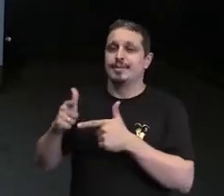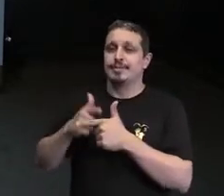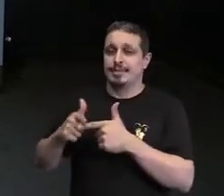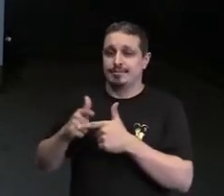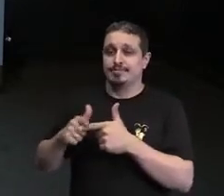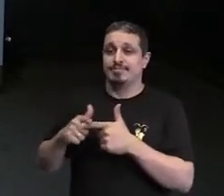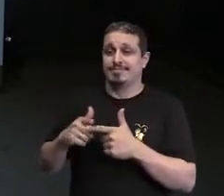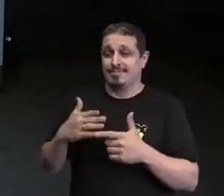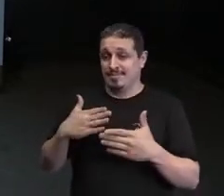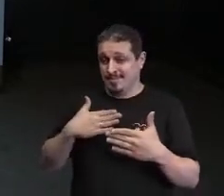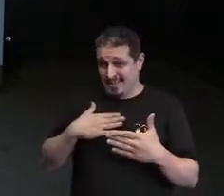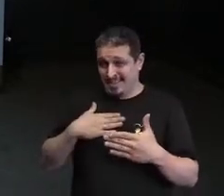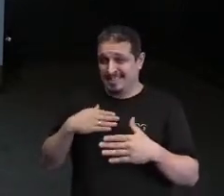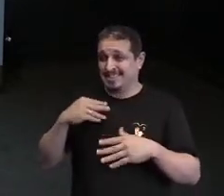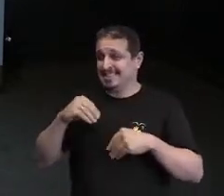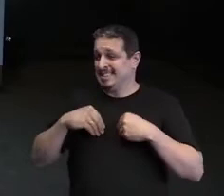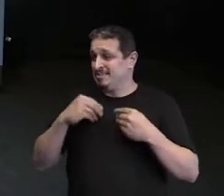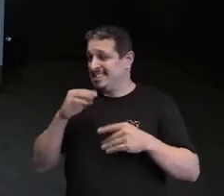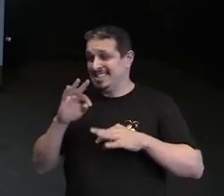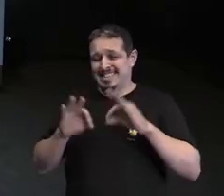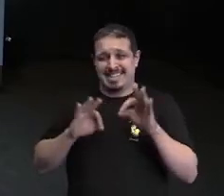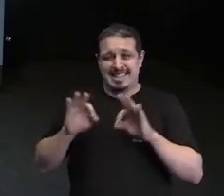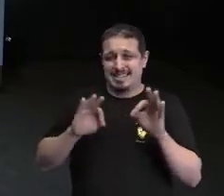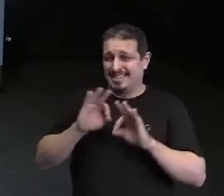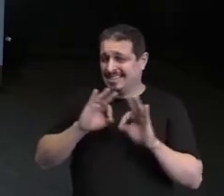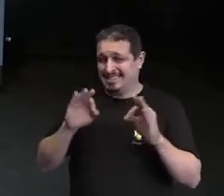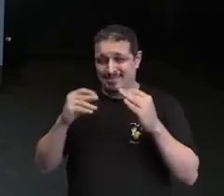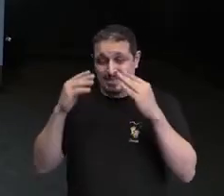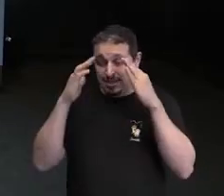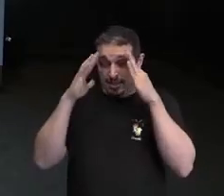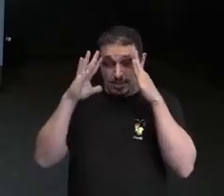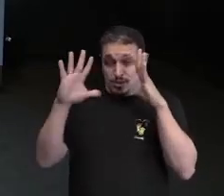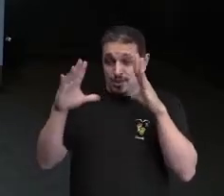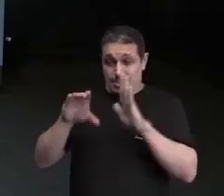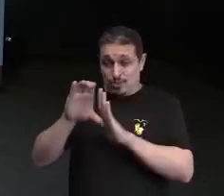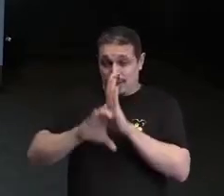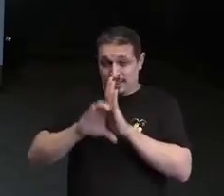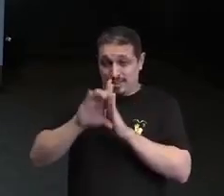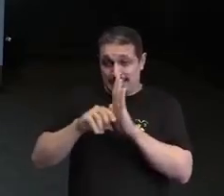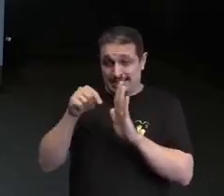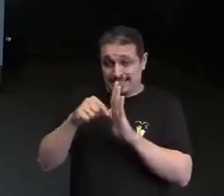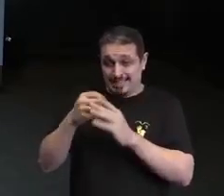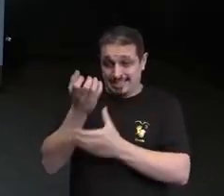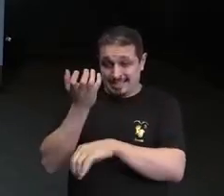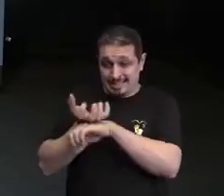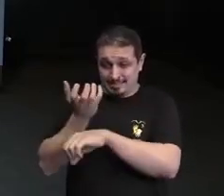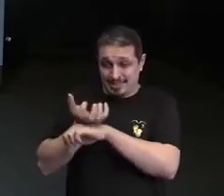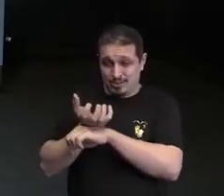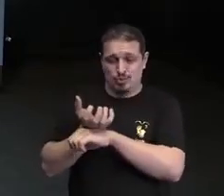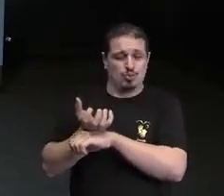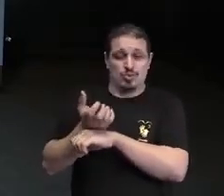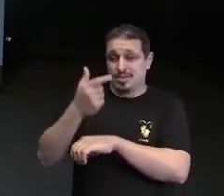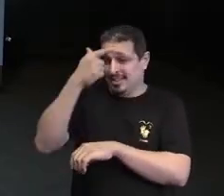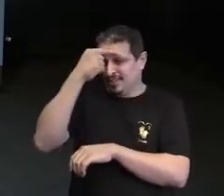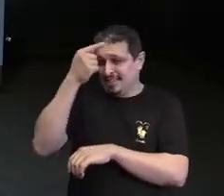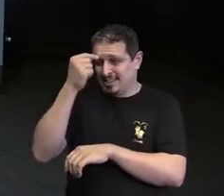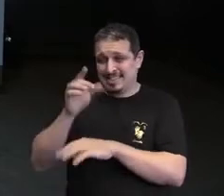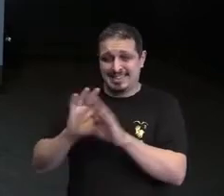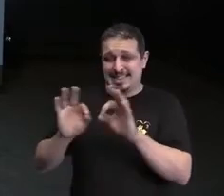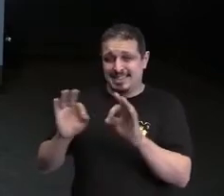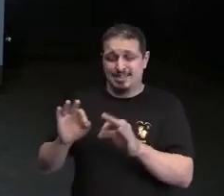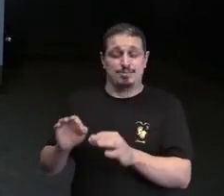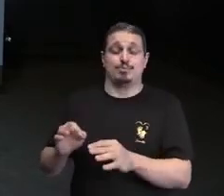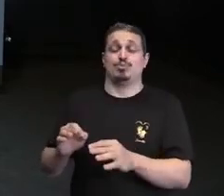não estão preparadas do ponto de vista curricular para lidar com a diversidade nessa forma. Mas não adianta a gente só